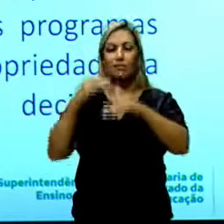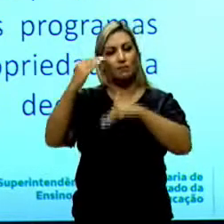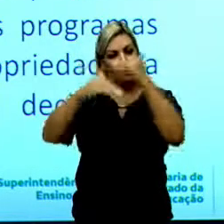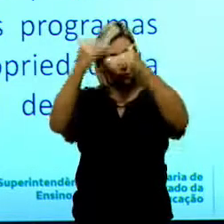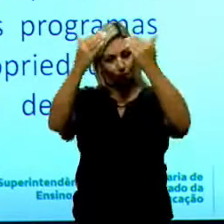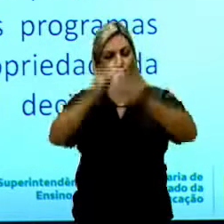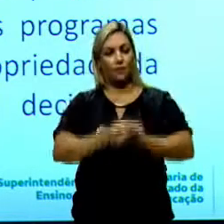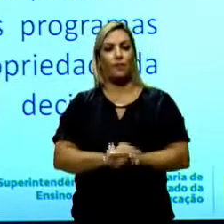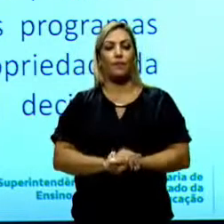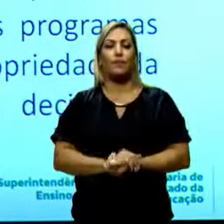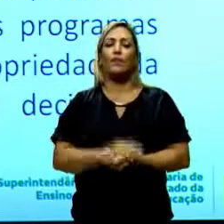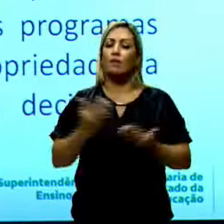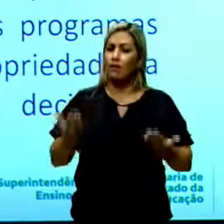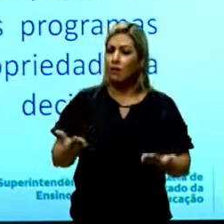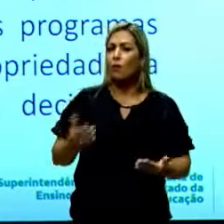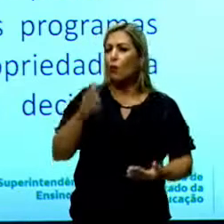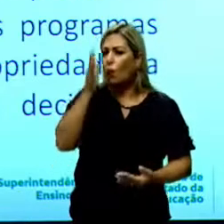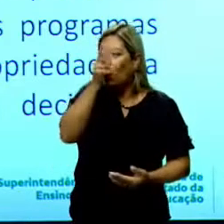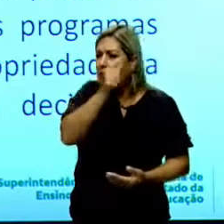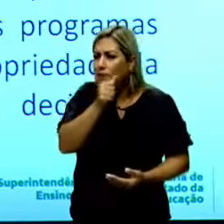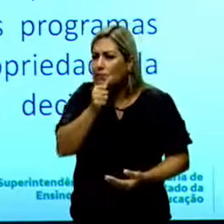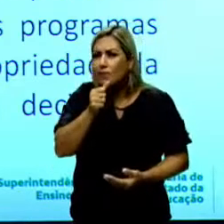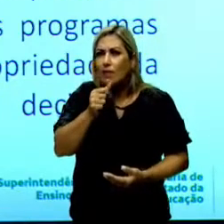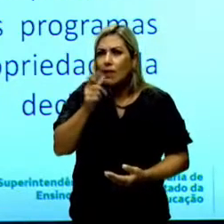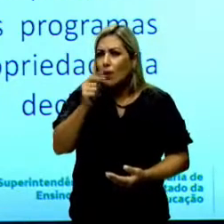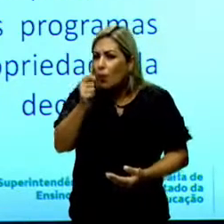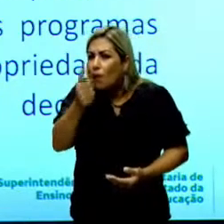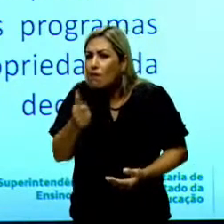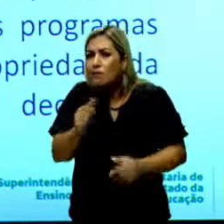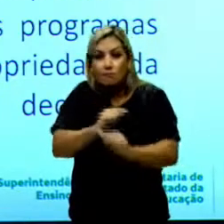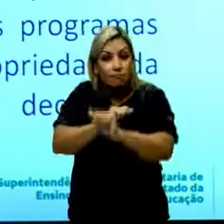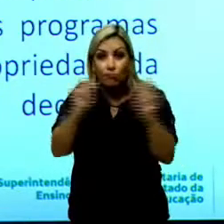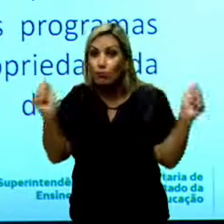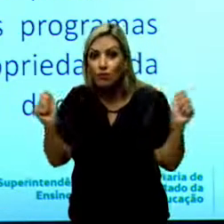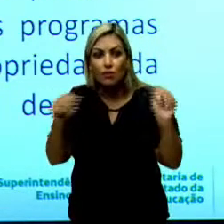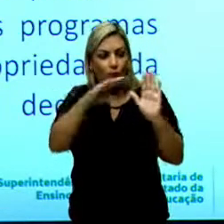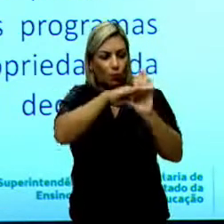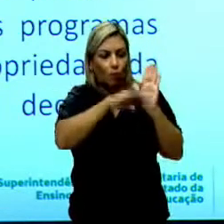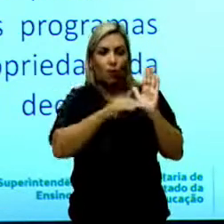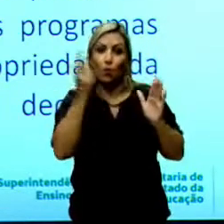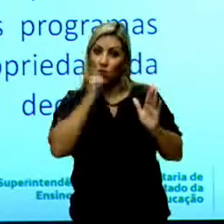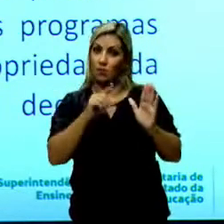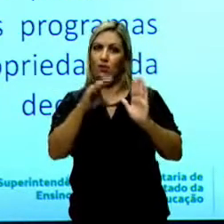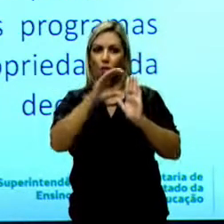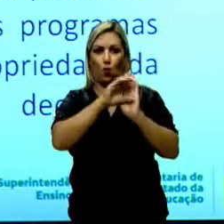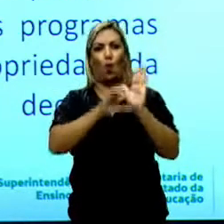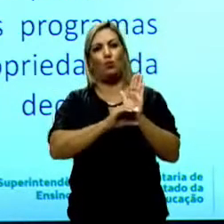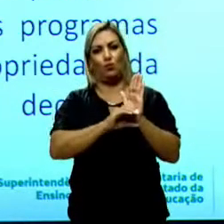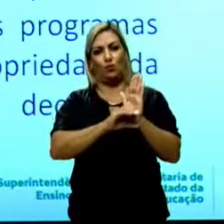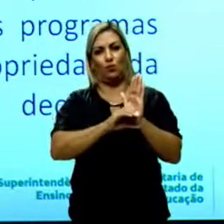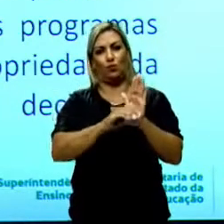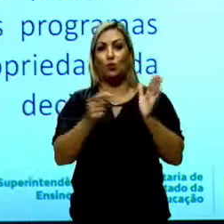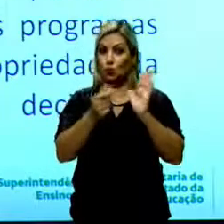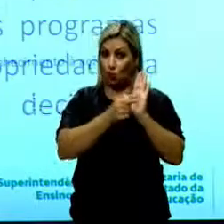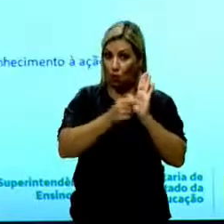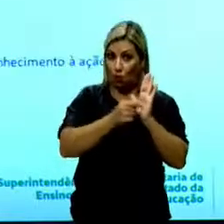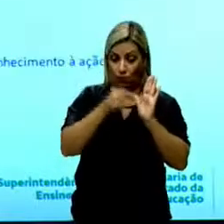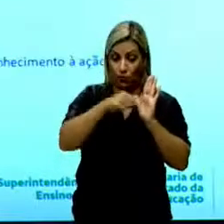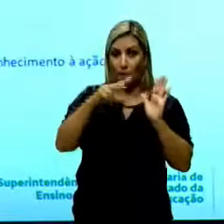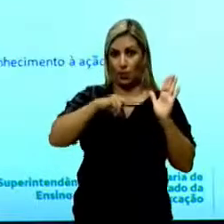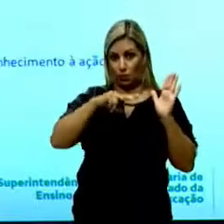desenvolveu, sendo quase impossível decifrar a programação. Aqui nós estamos falando de um software